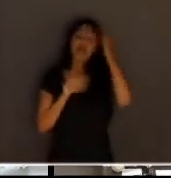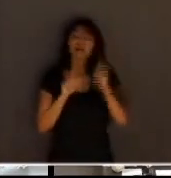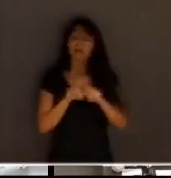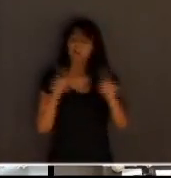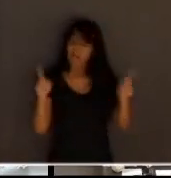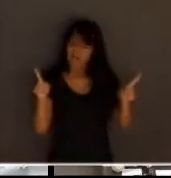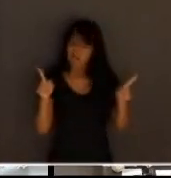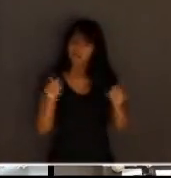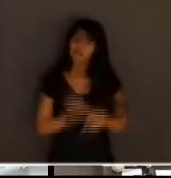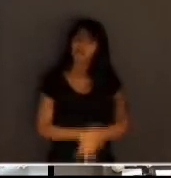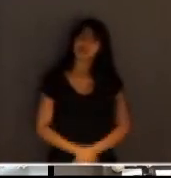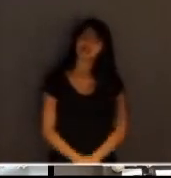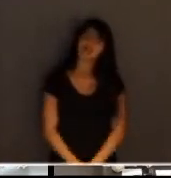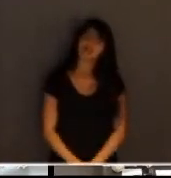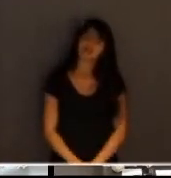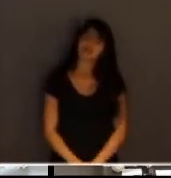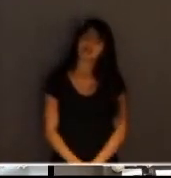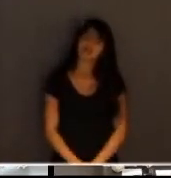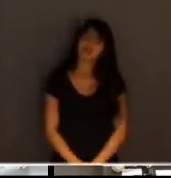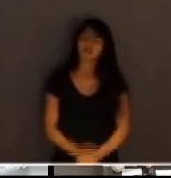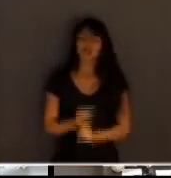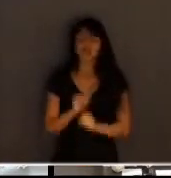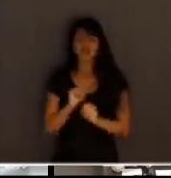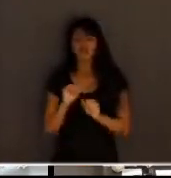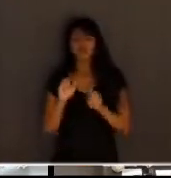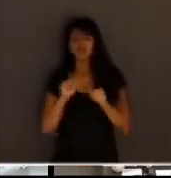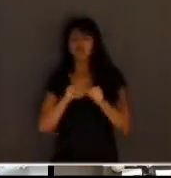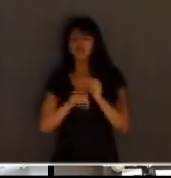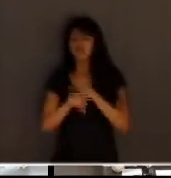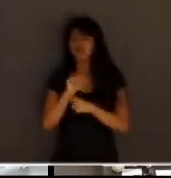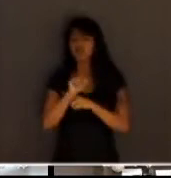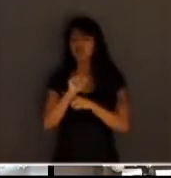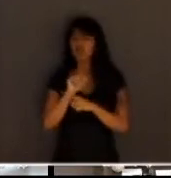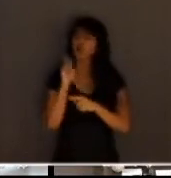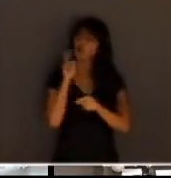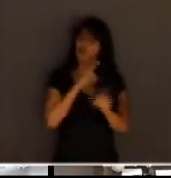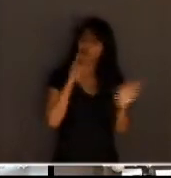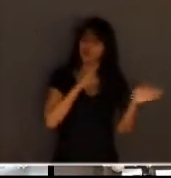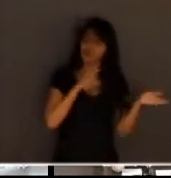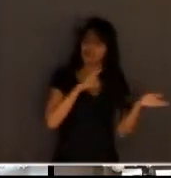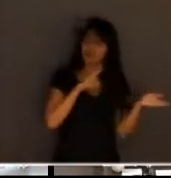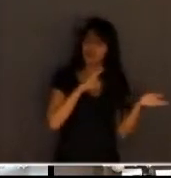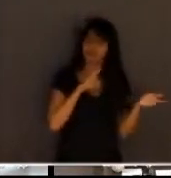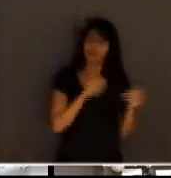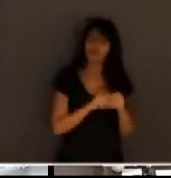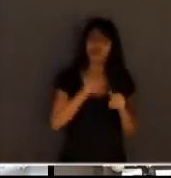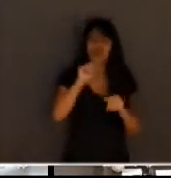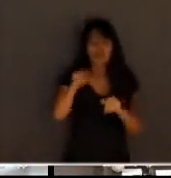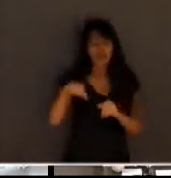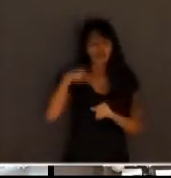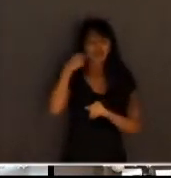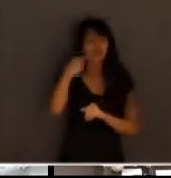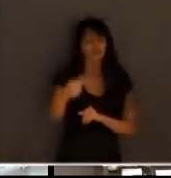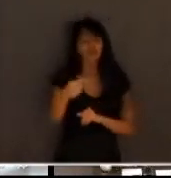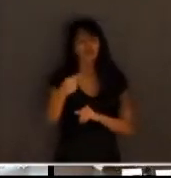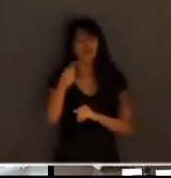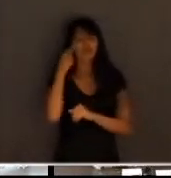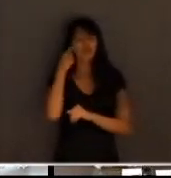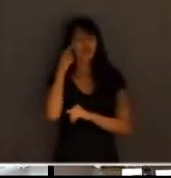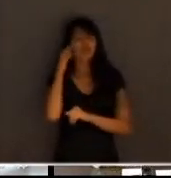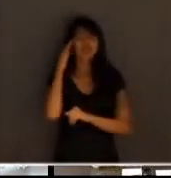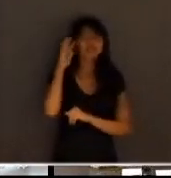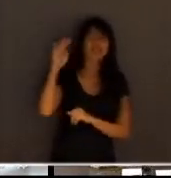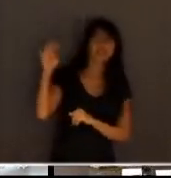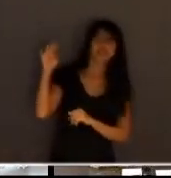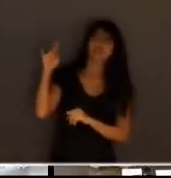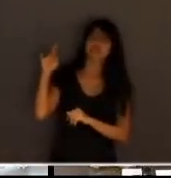enquanto isso, nós temos que fazer o que é urgente. E aí, depois, a gente remedia isso.